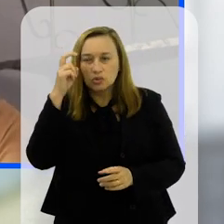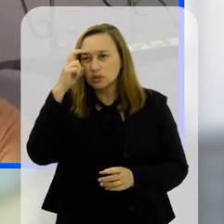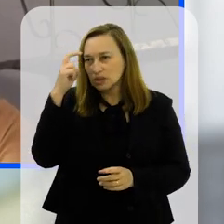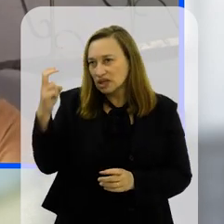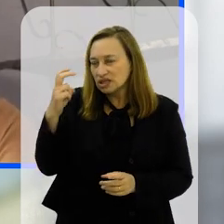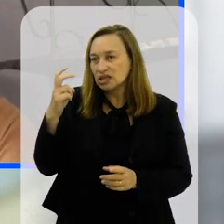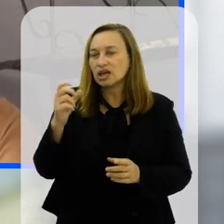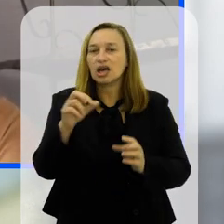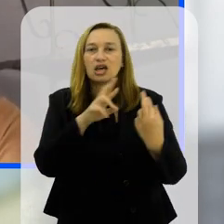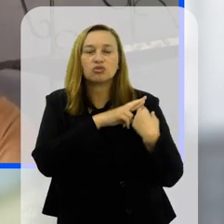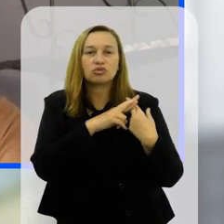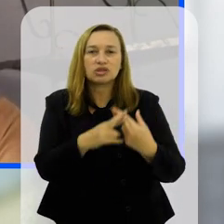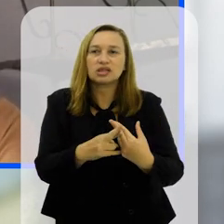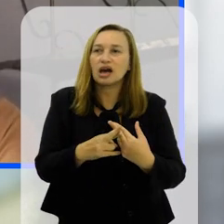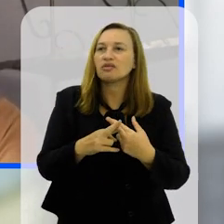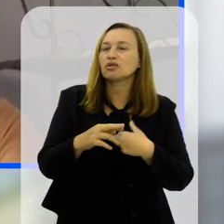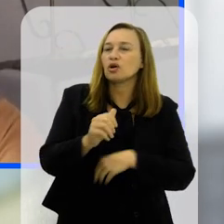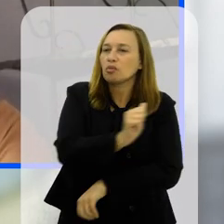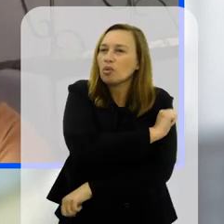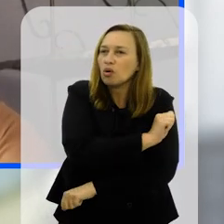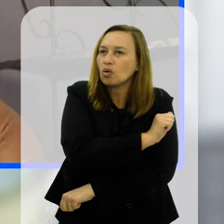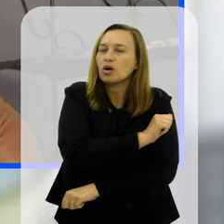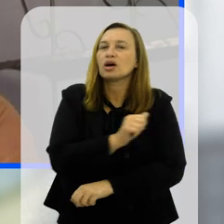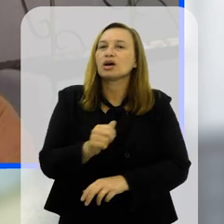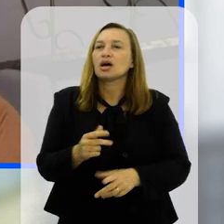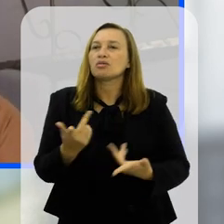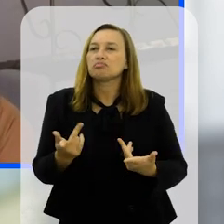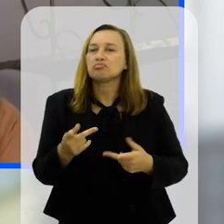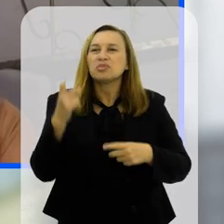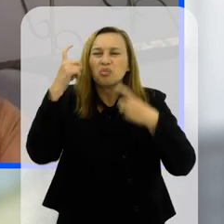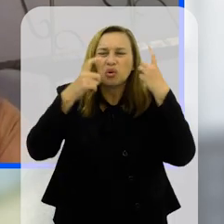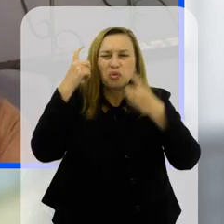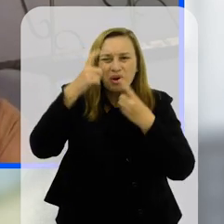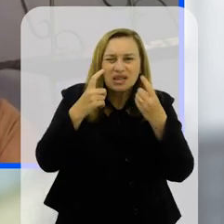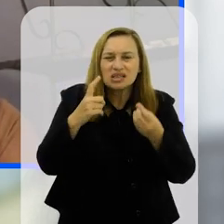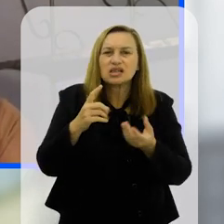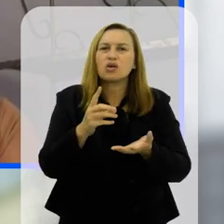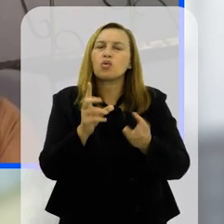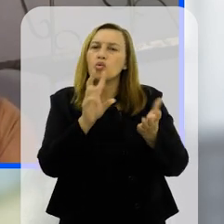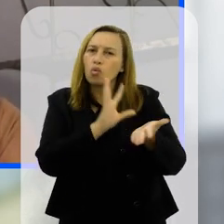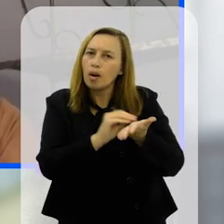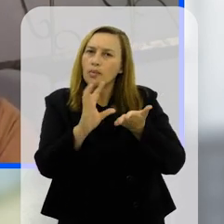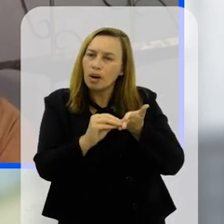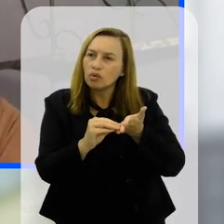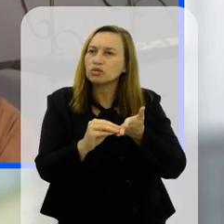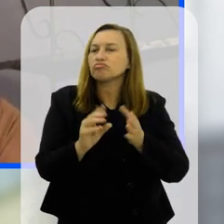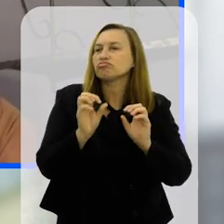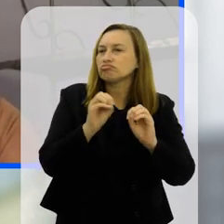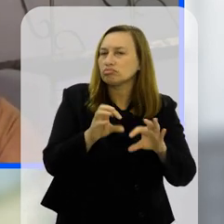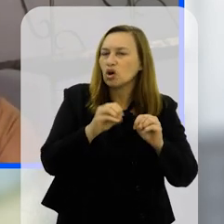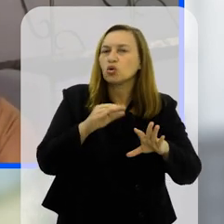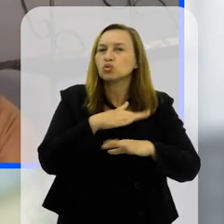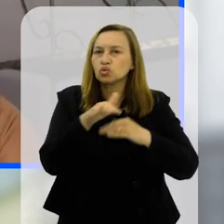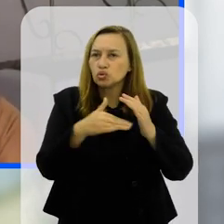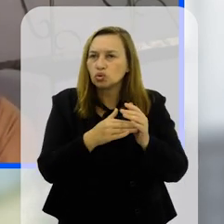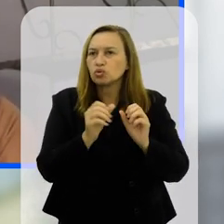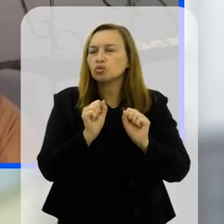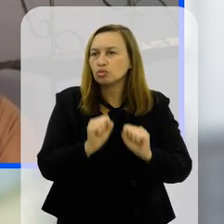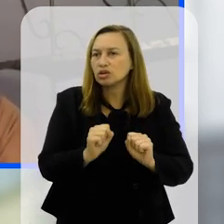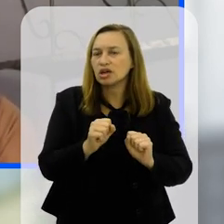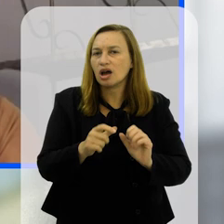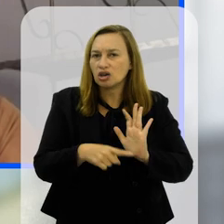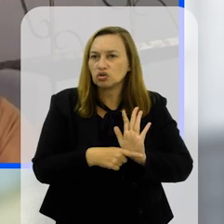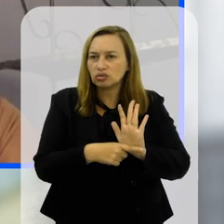especialistas, responsáveis de alunos as pessoas aí que tem uma preocupação com a falta da educação então todos puderam, de fato, ali fazer suas